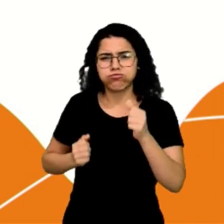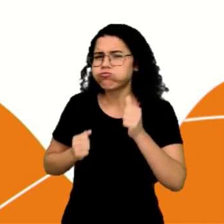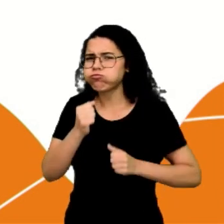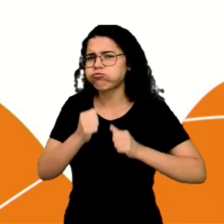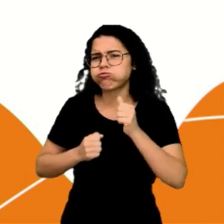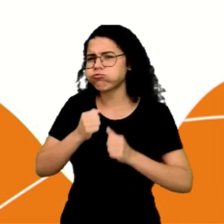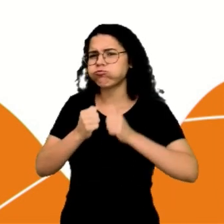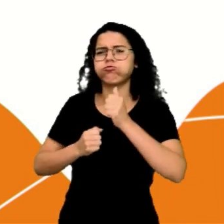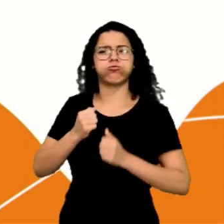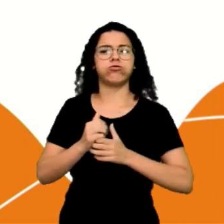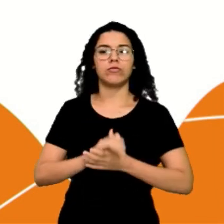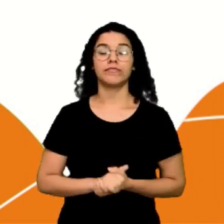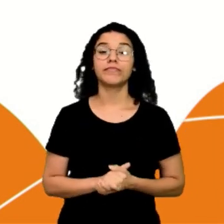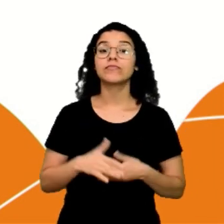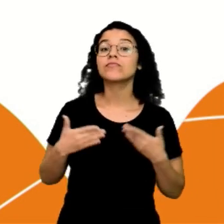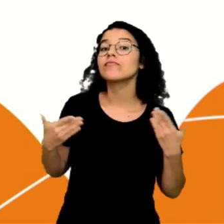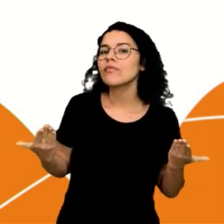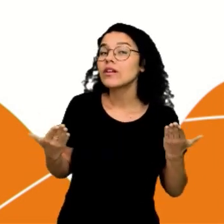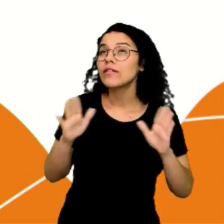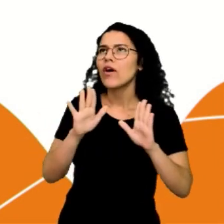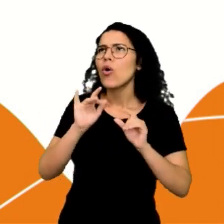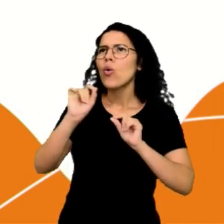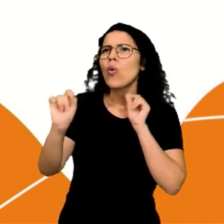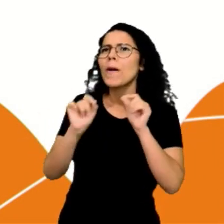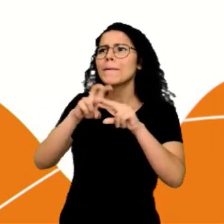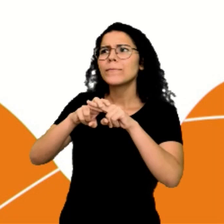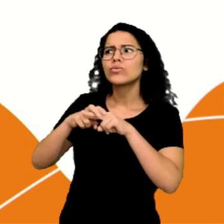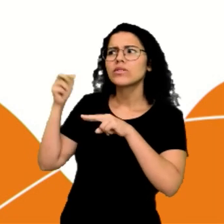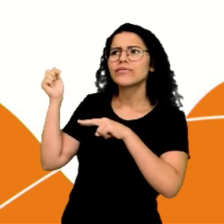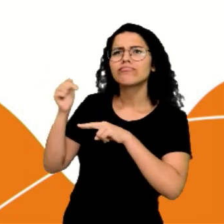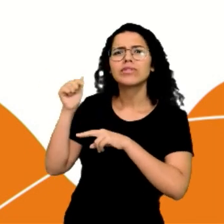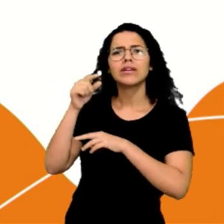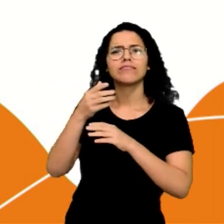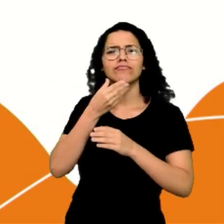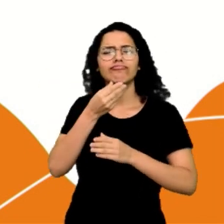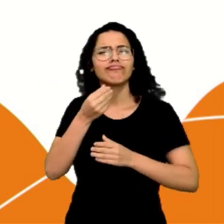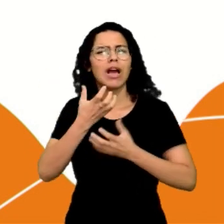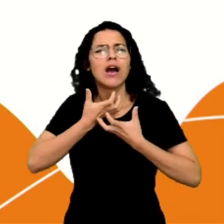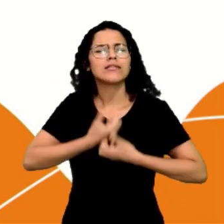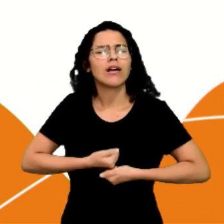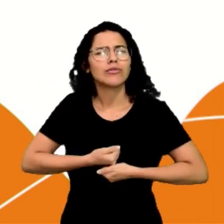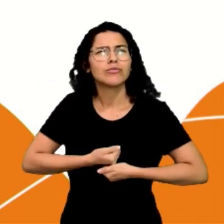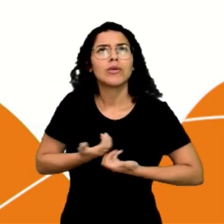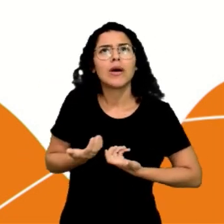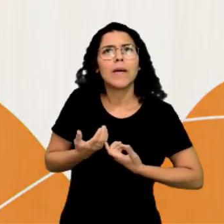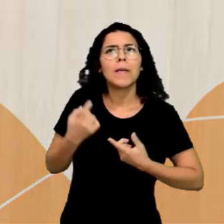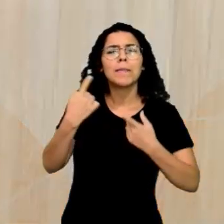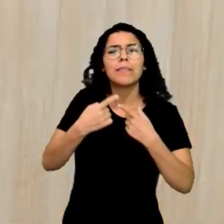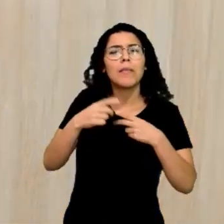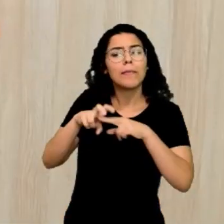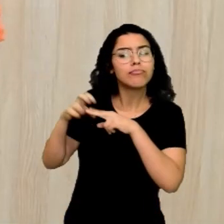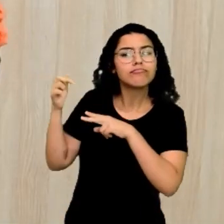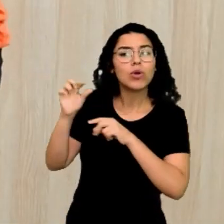partida. Ou seja, o que fez o jogador de futebol ficar cansado? Qual foi a causa que levou ele a ficar